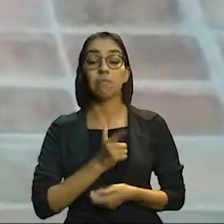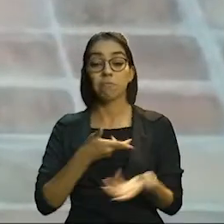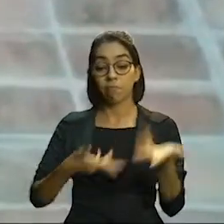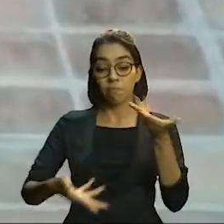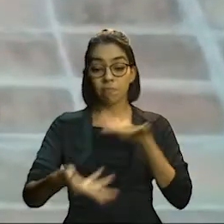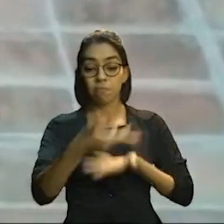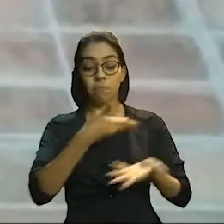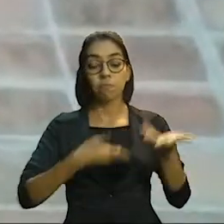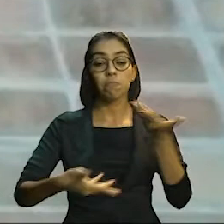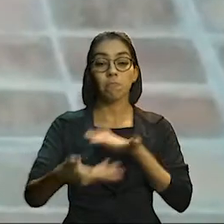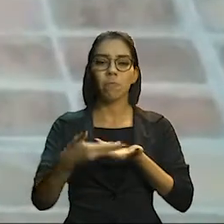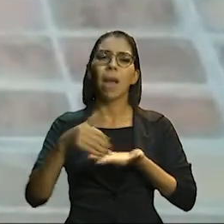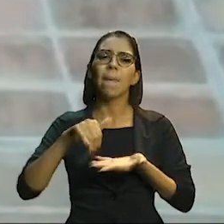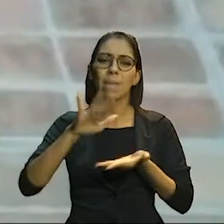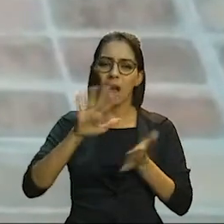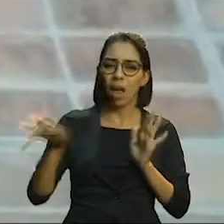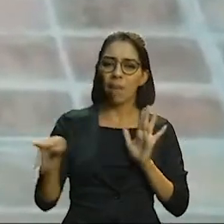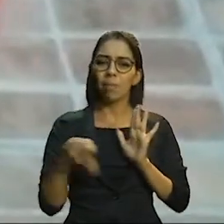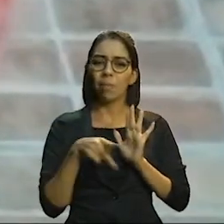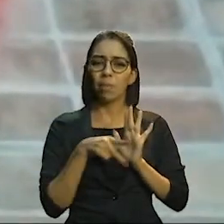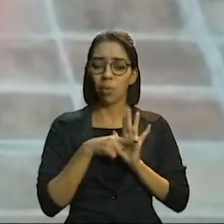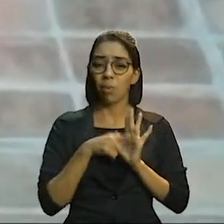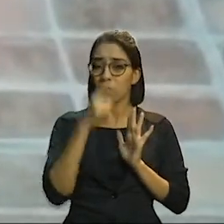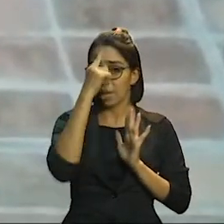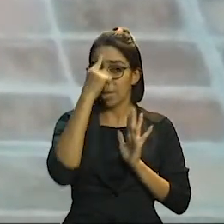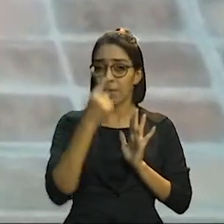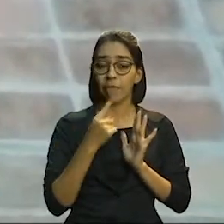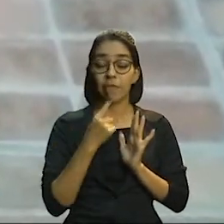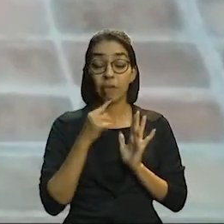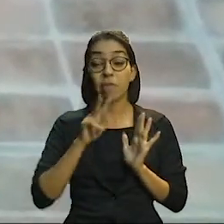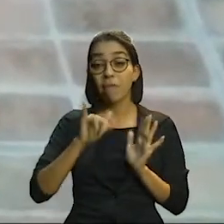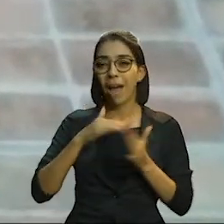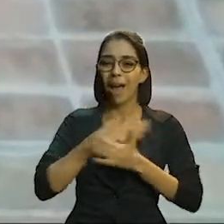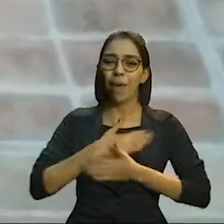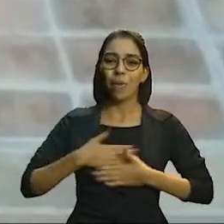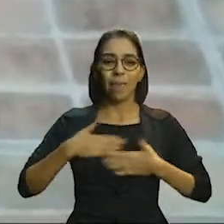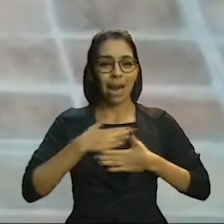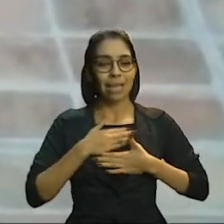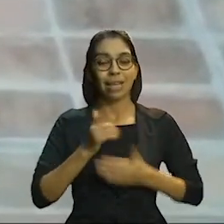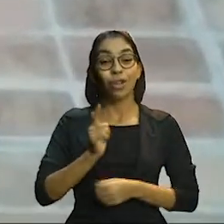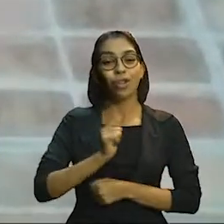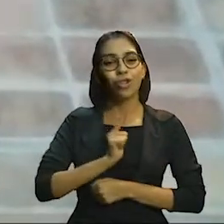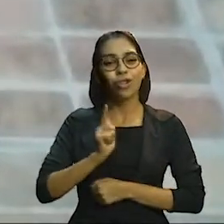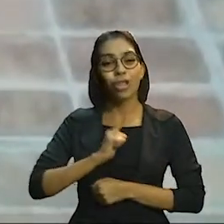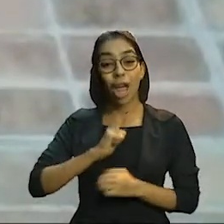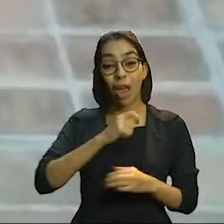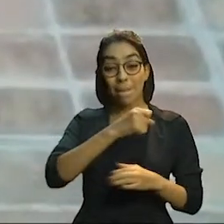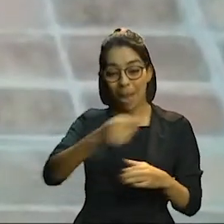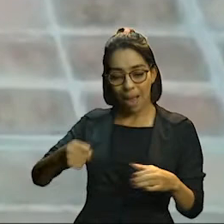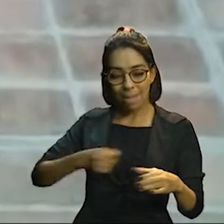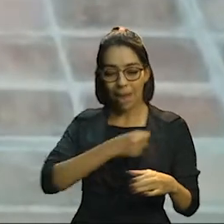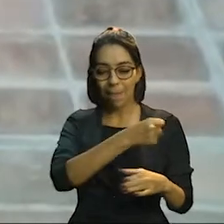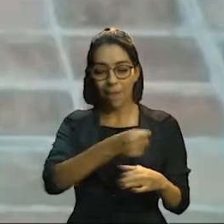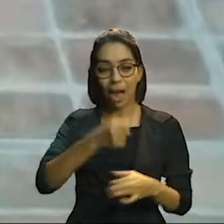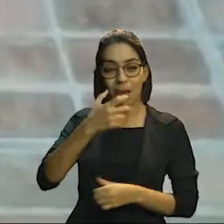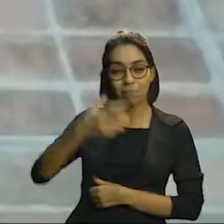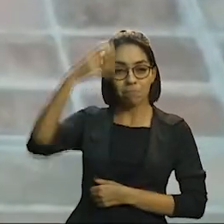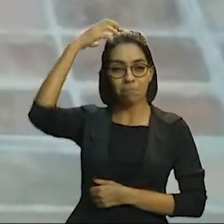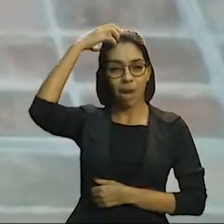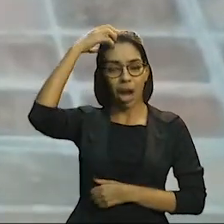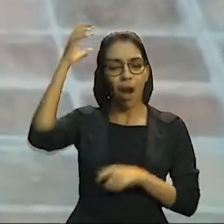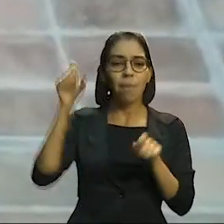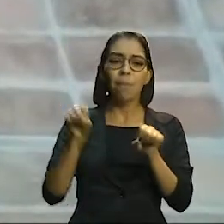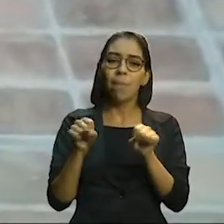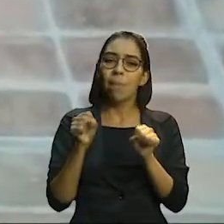personalizado, vocês vão ter o prazer de ter um chefe à mesa, fazendo os pratos